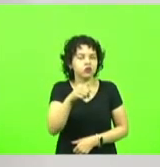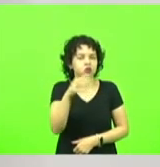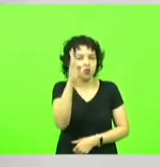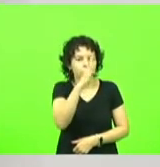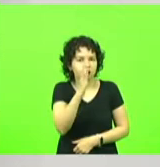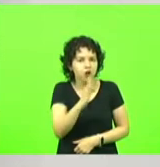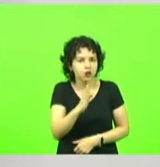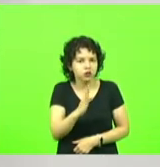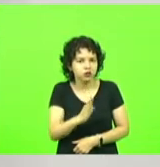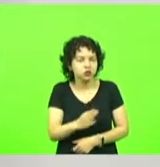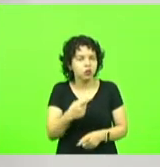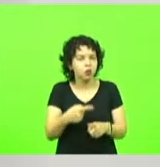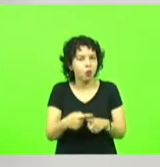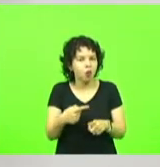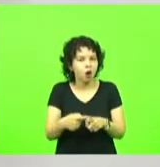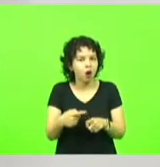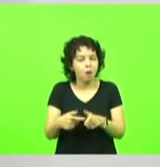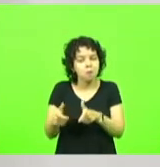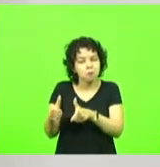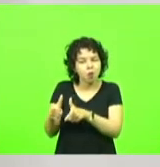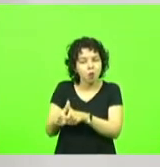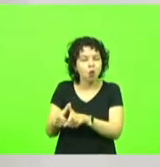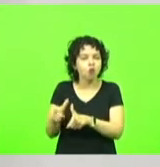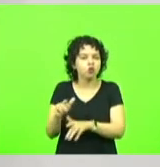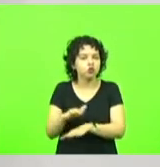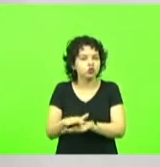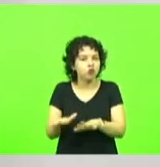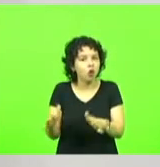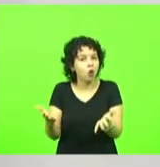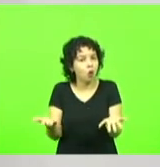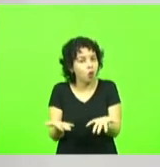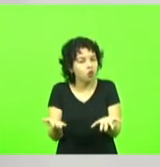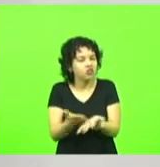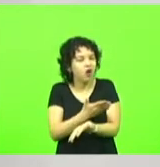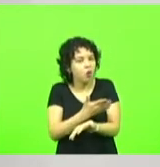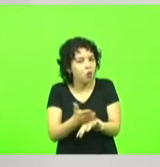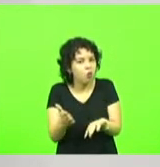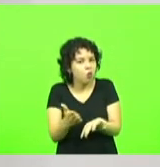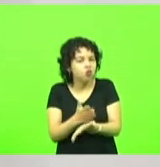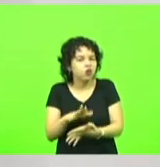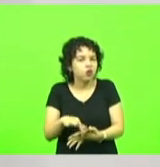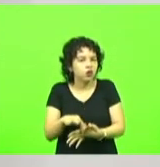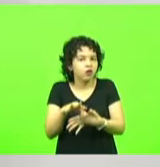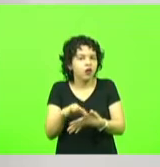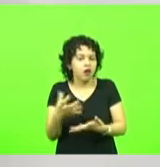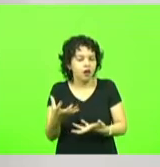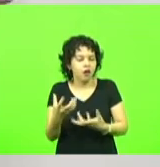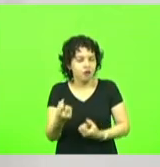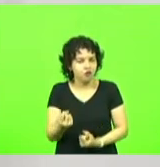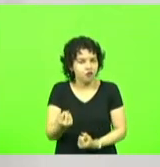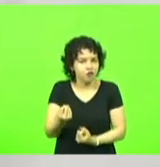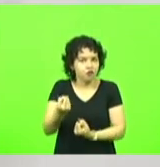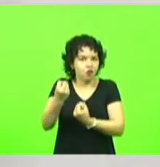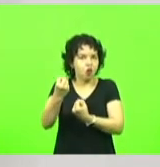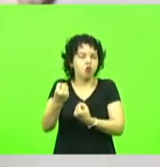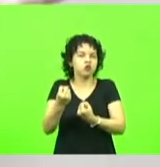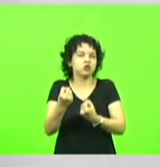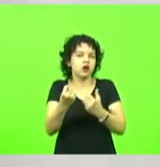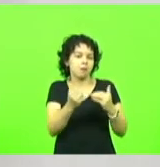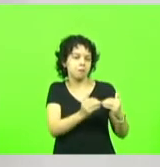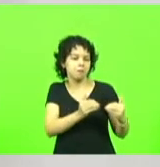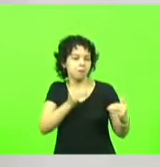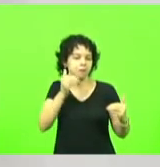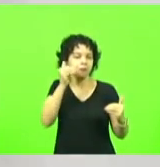meia dúzia porque hoje alguns líderes do congresso querem ter mais força que o Senado que